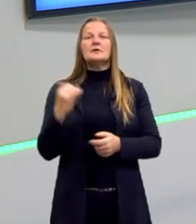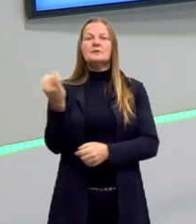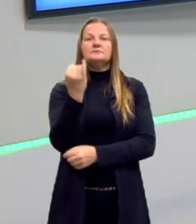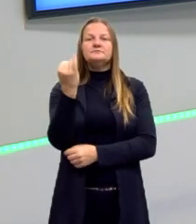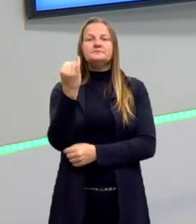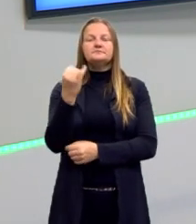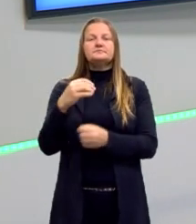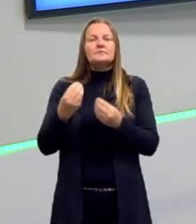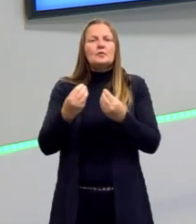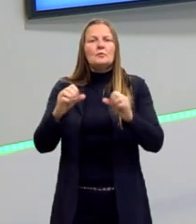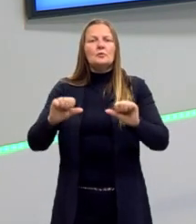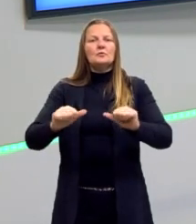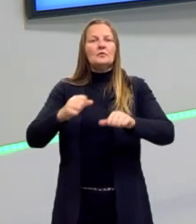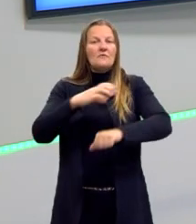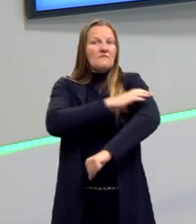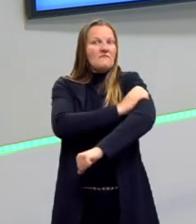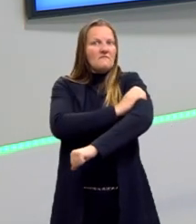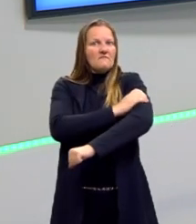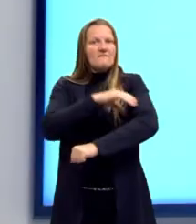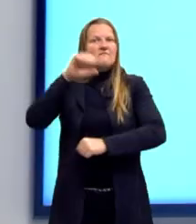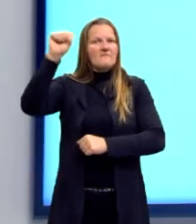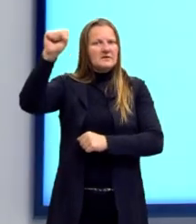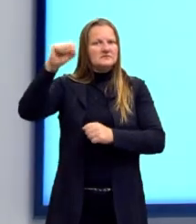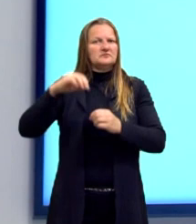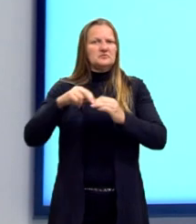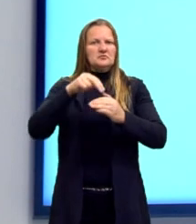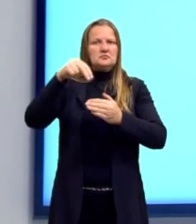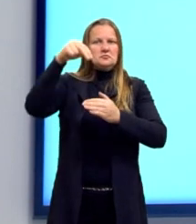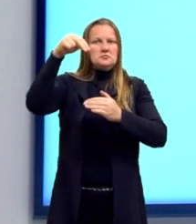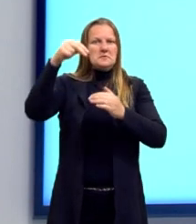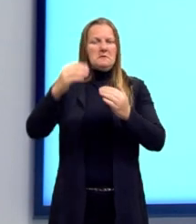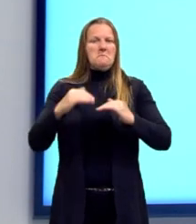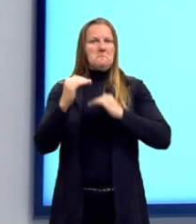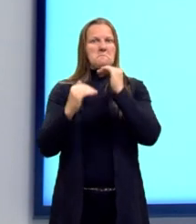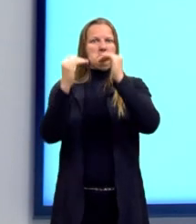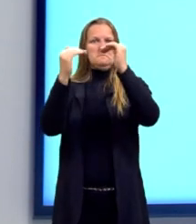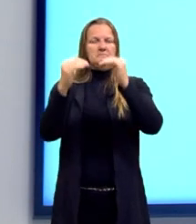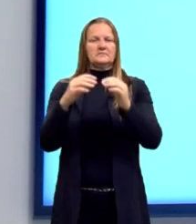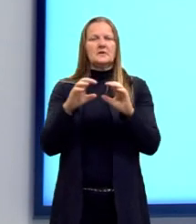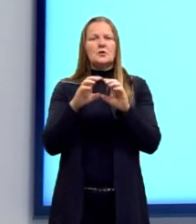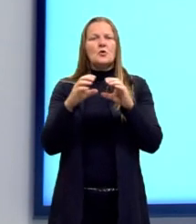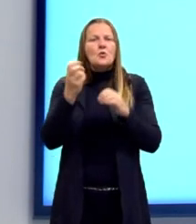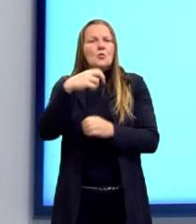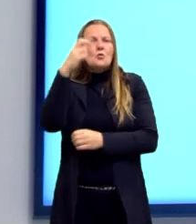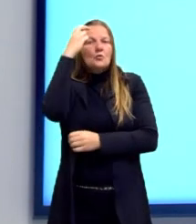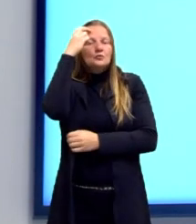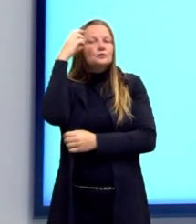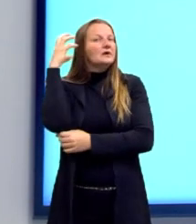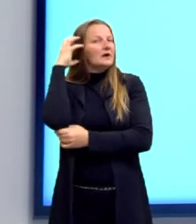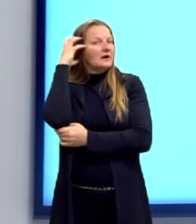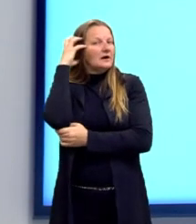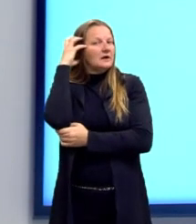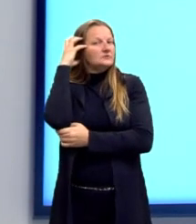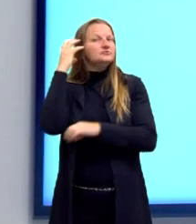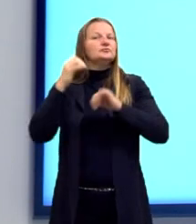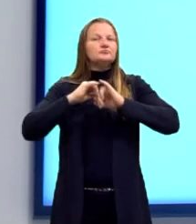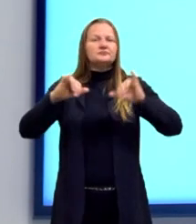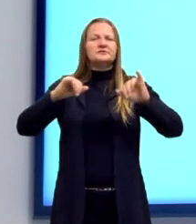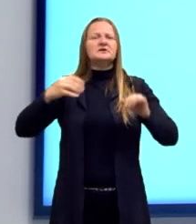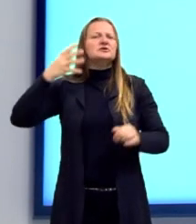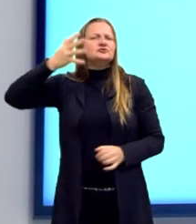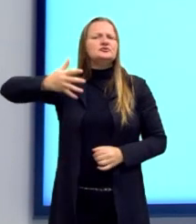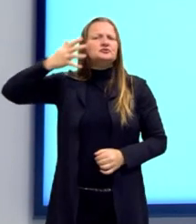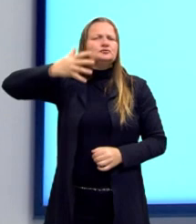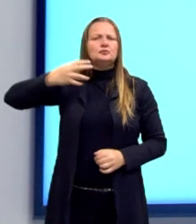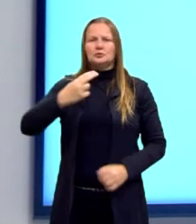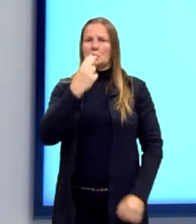nazifascismo, é a presença de uma cultura de massas, né. A importância do rádio, por exemplo, que propagava os discursos do